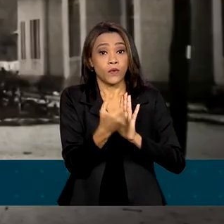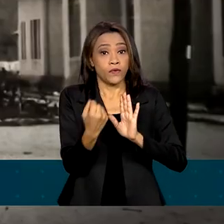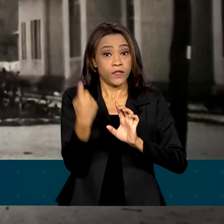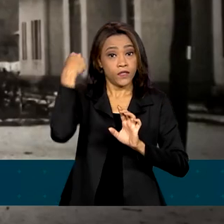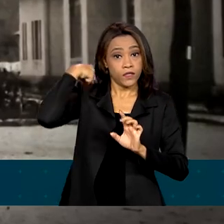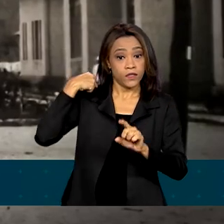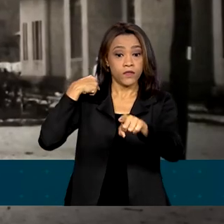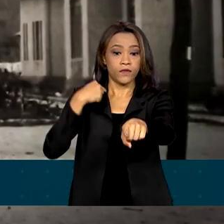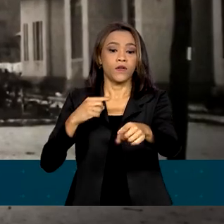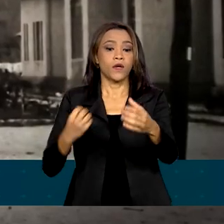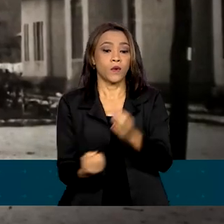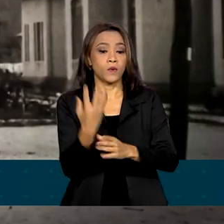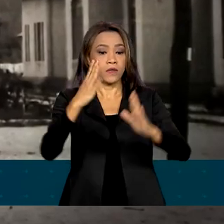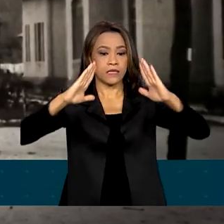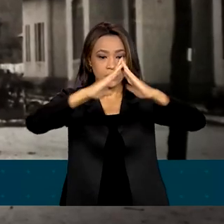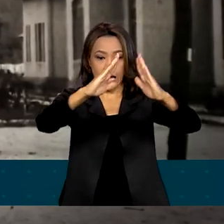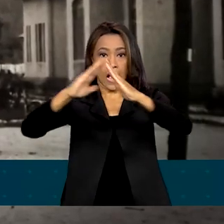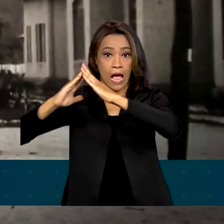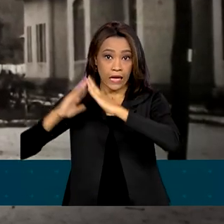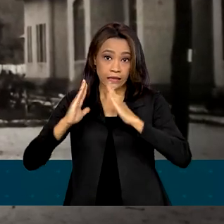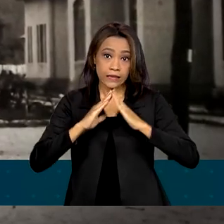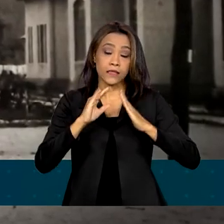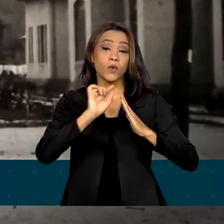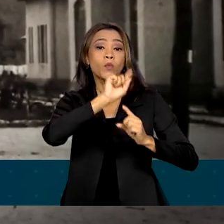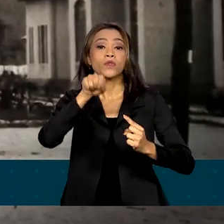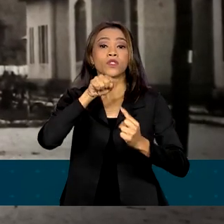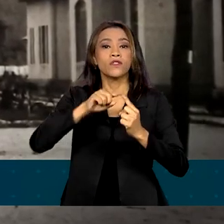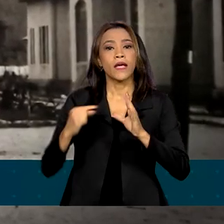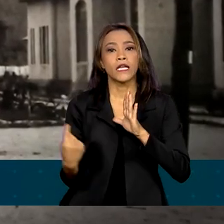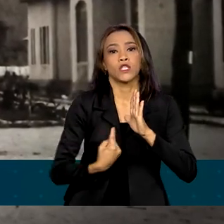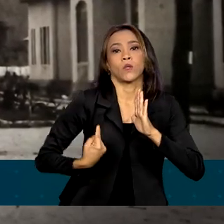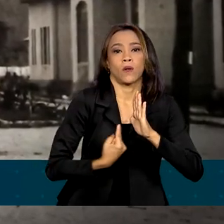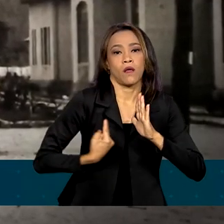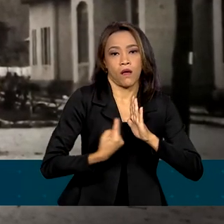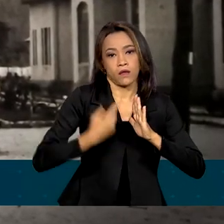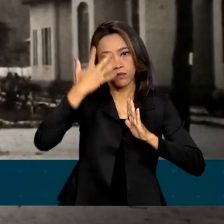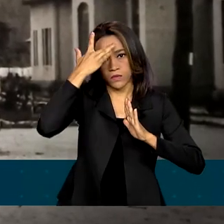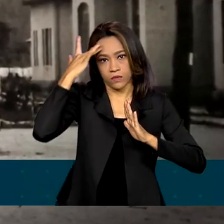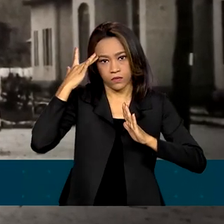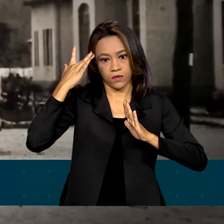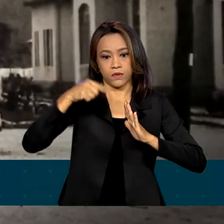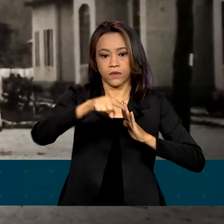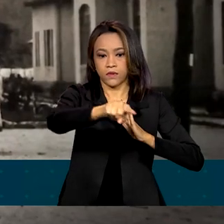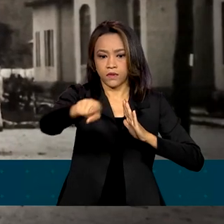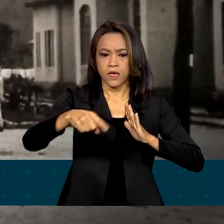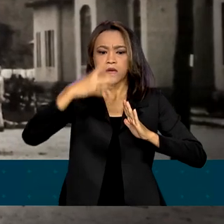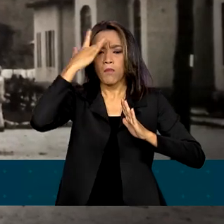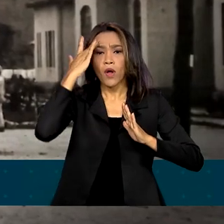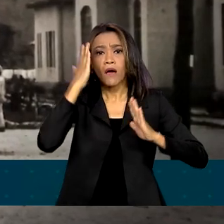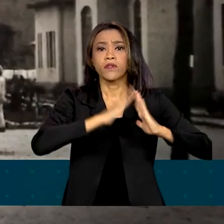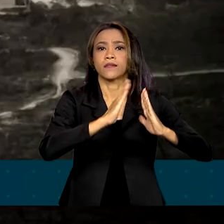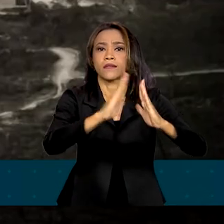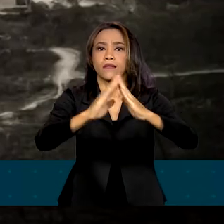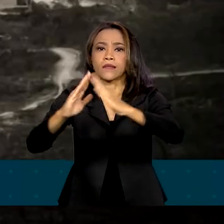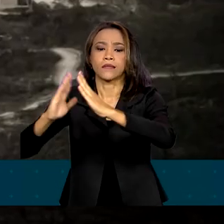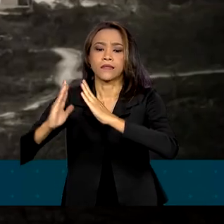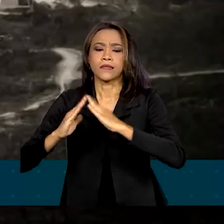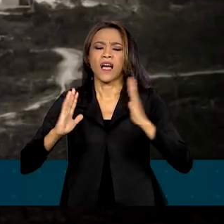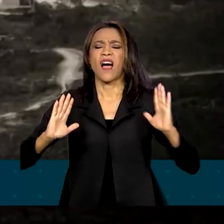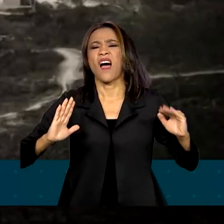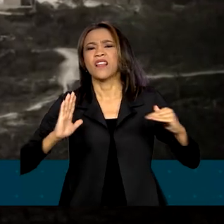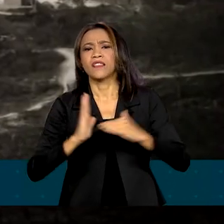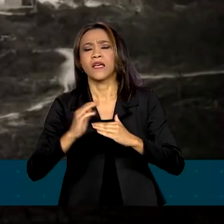colônias. A ideia era isolar os portadores do bacilo de ranceníase. A era dos leprosários durou até